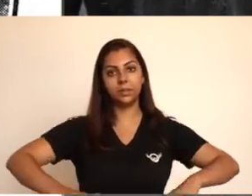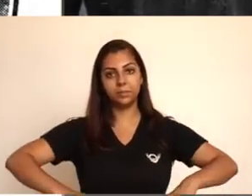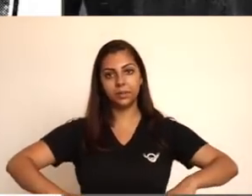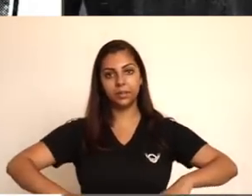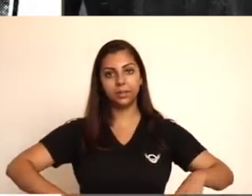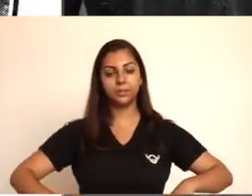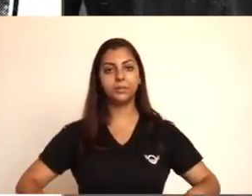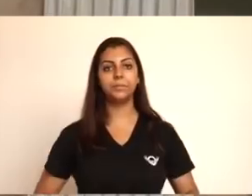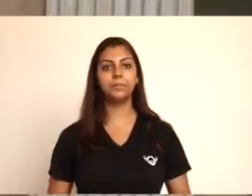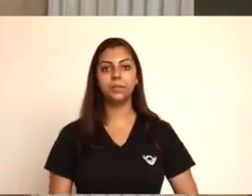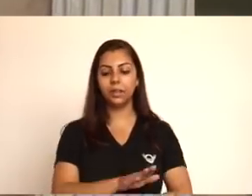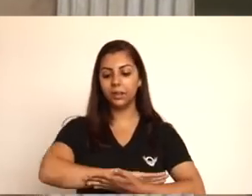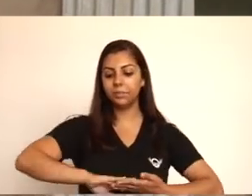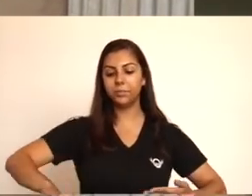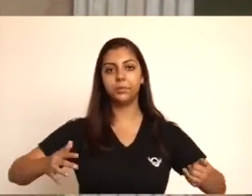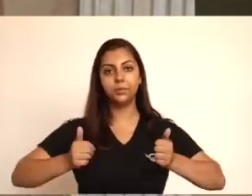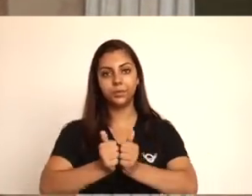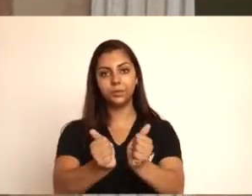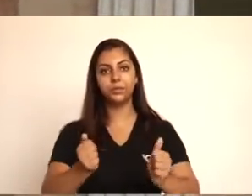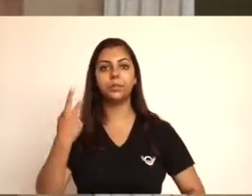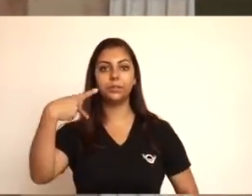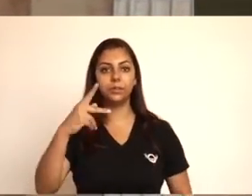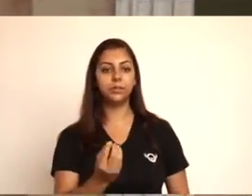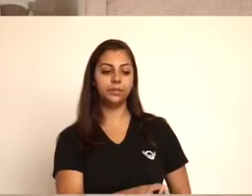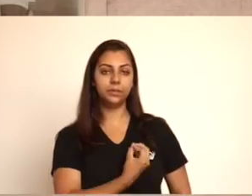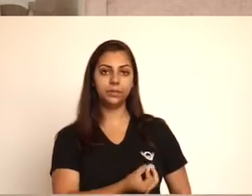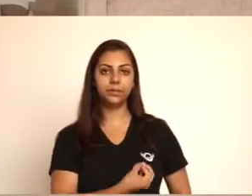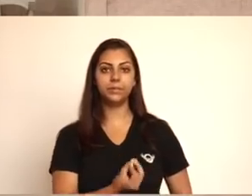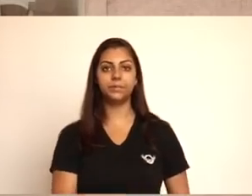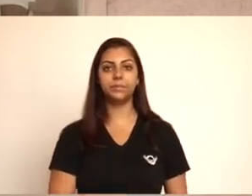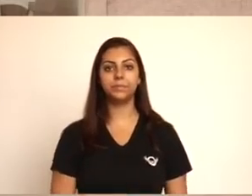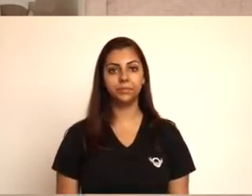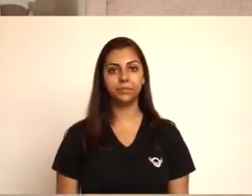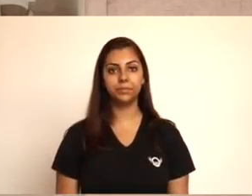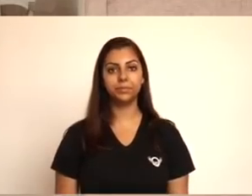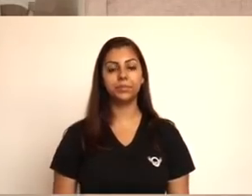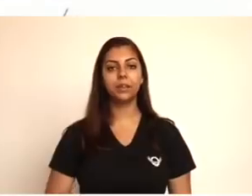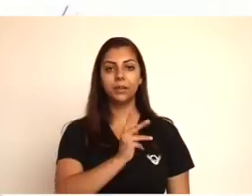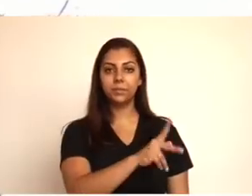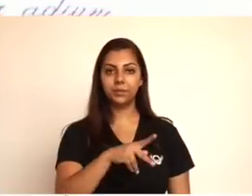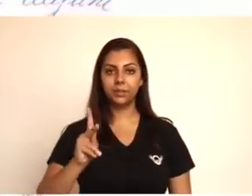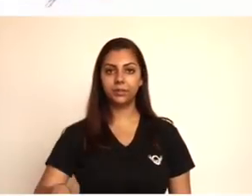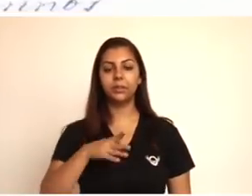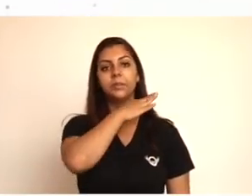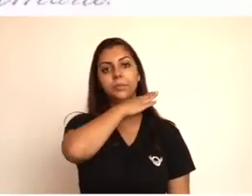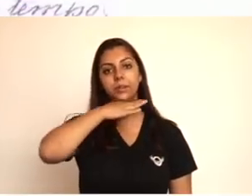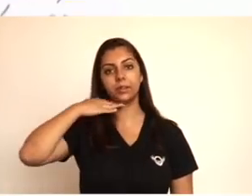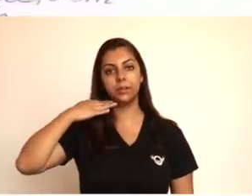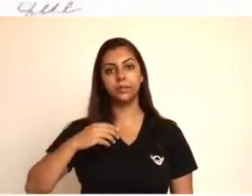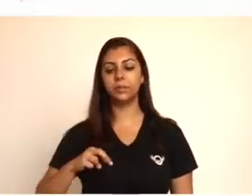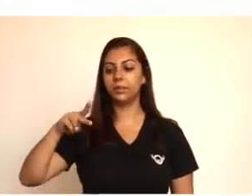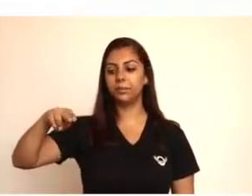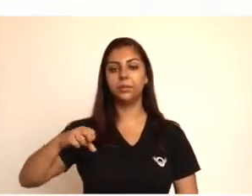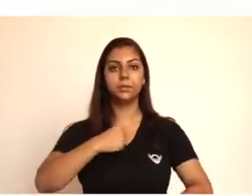Ela dava aula em sua mesa na sua sala de jantar. Seu diploma, estampo o selo do império, foi uma das professoras que me ensinou por mais